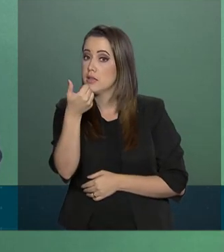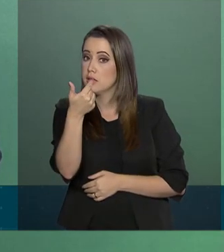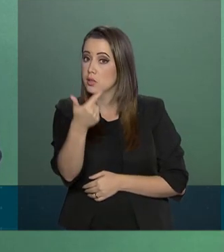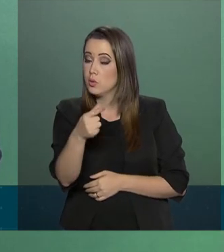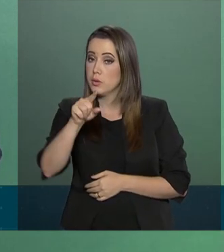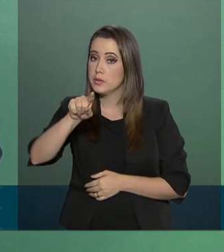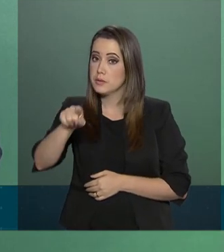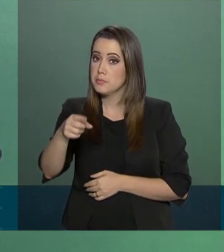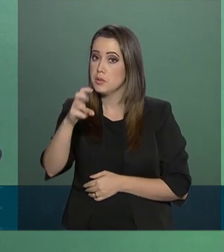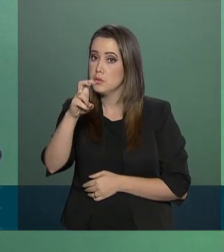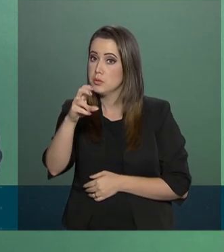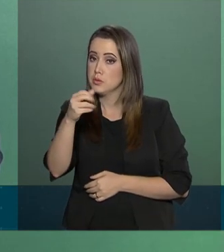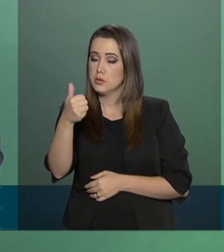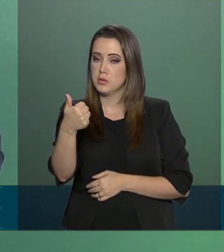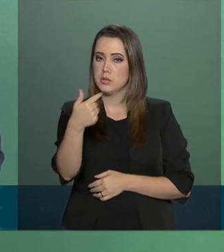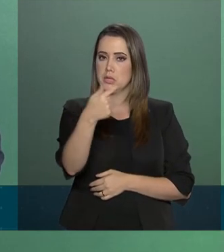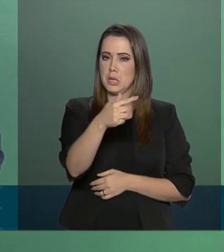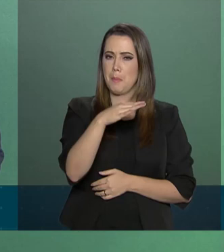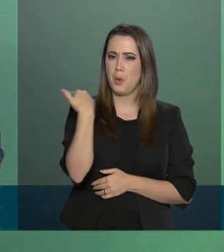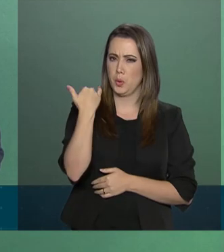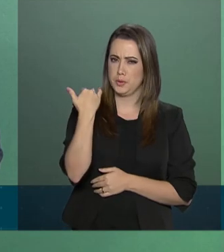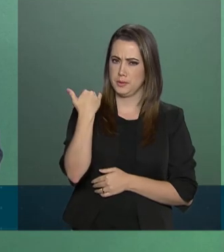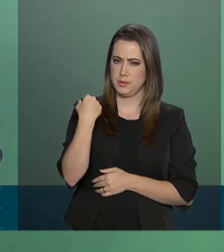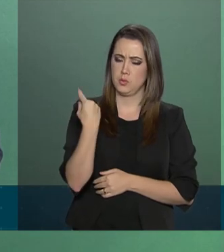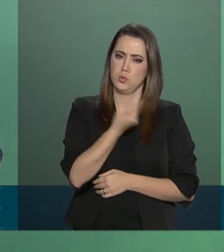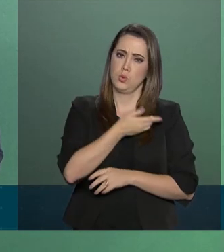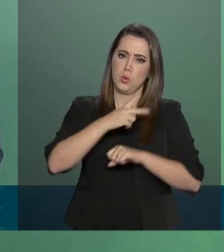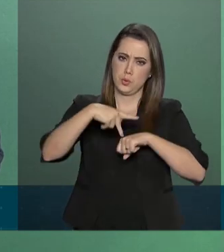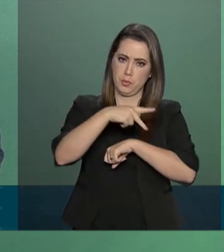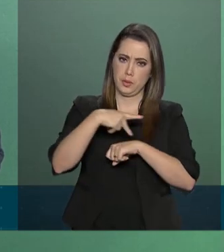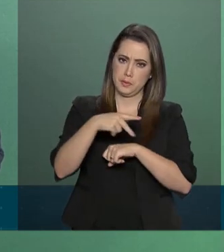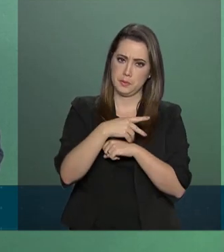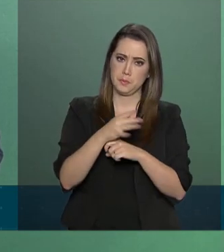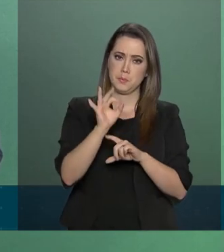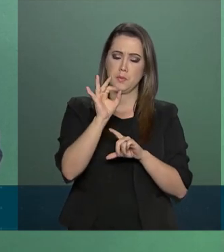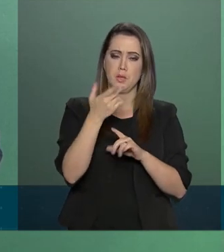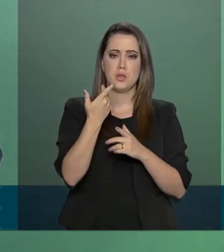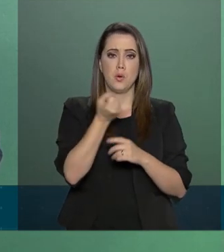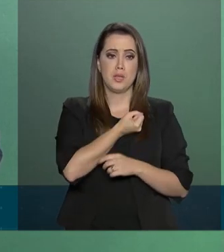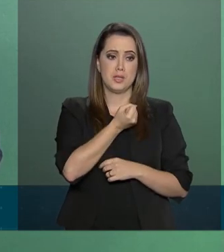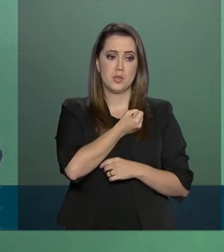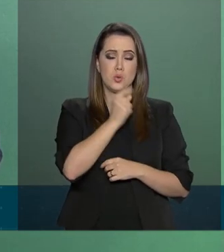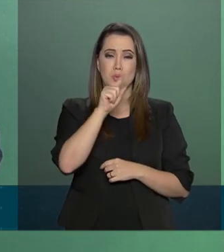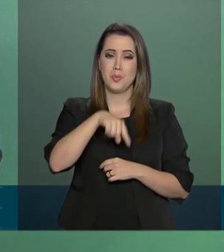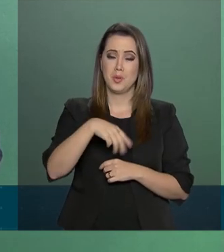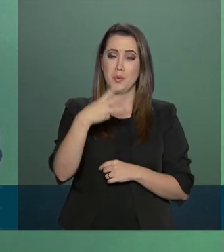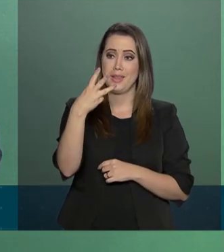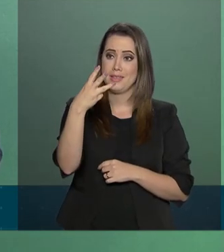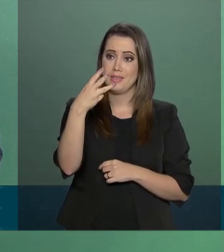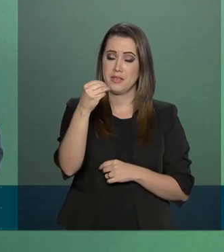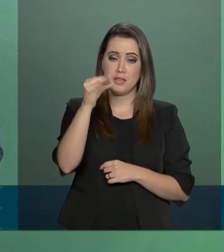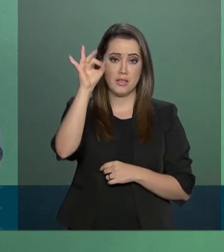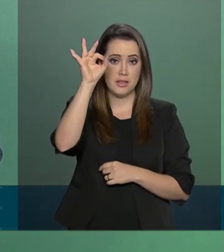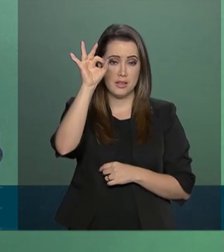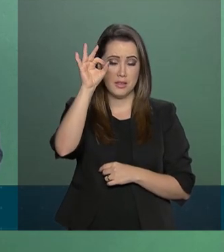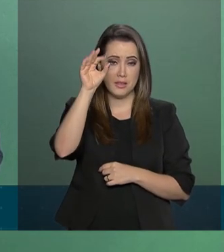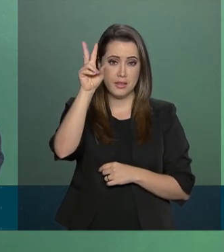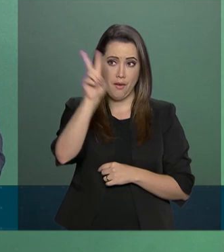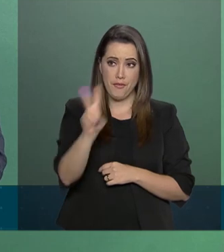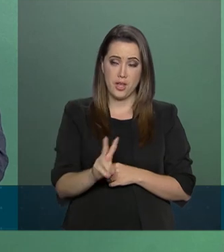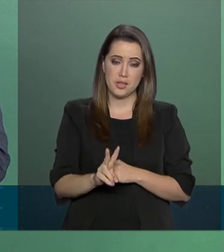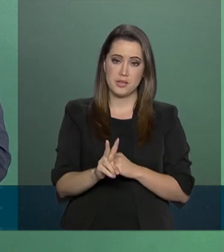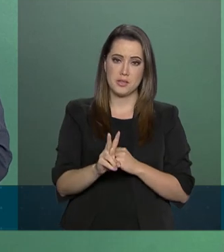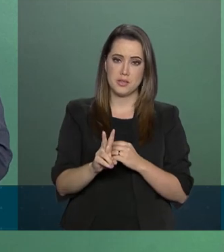homicídios no nosso país. Esse índice é 30 vezes superior se